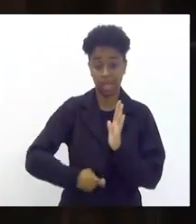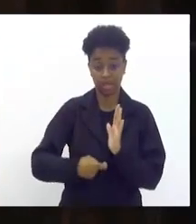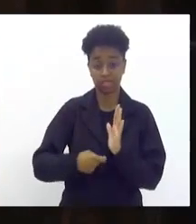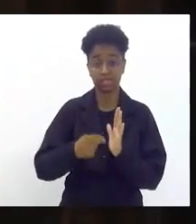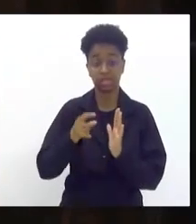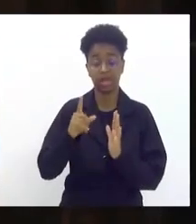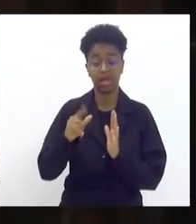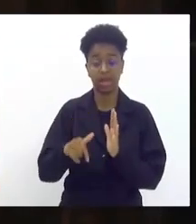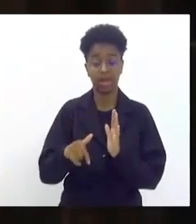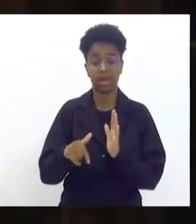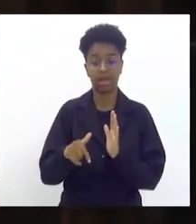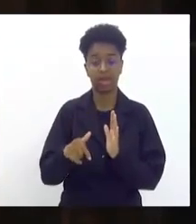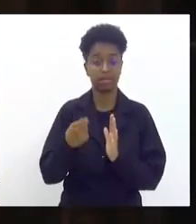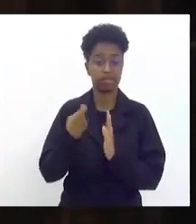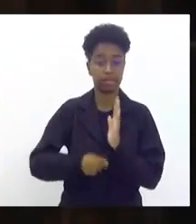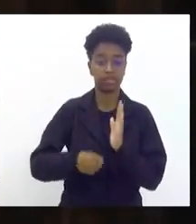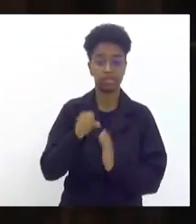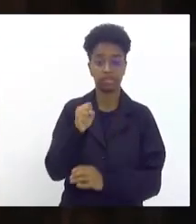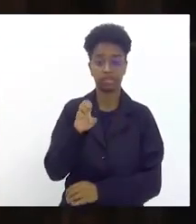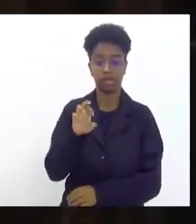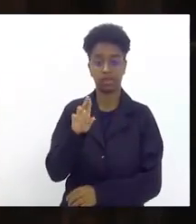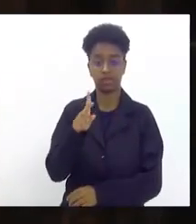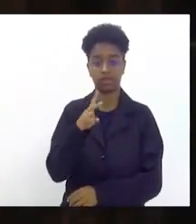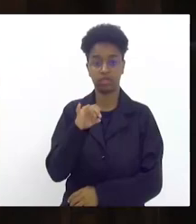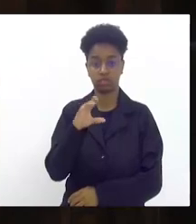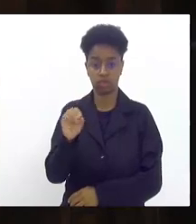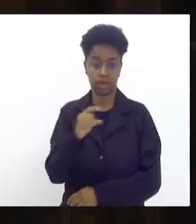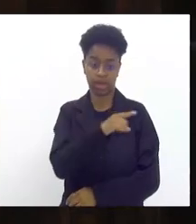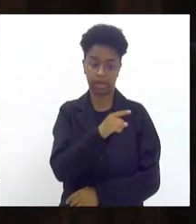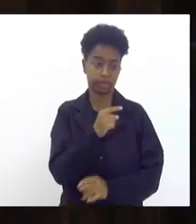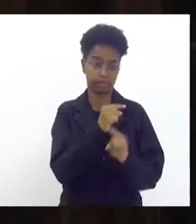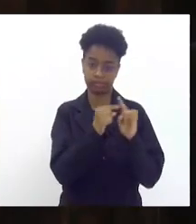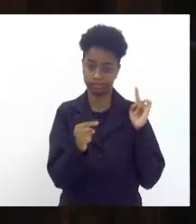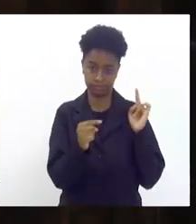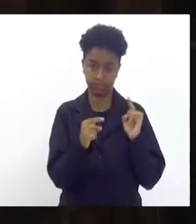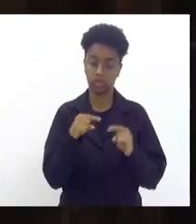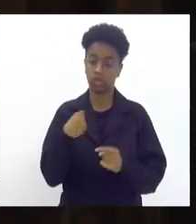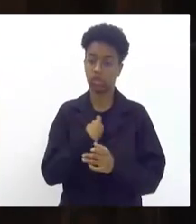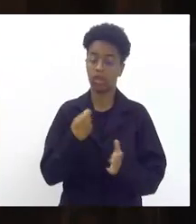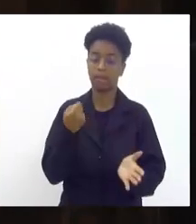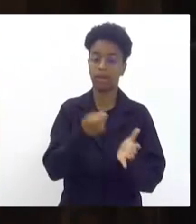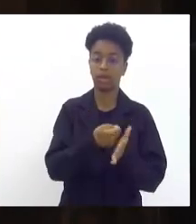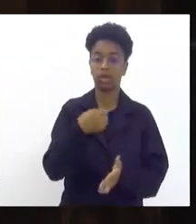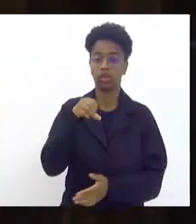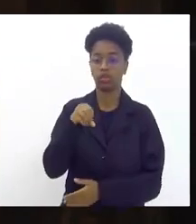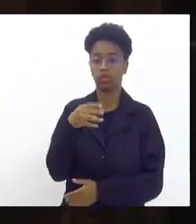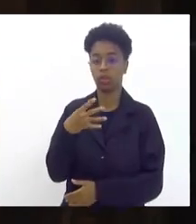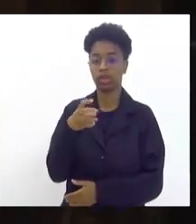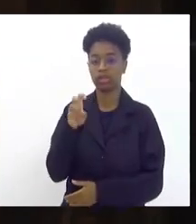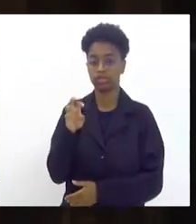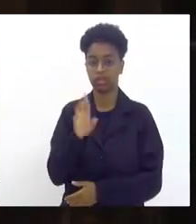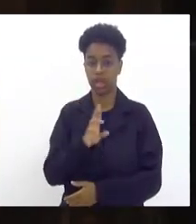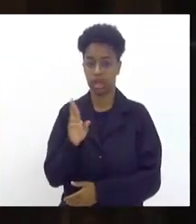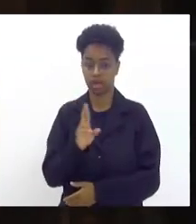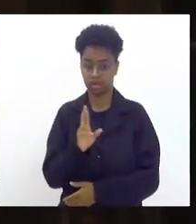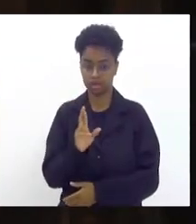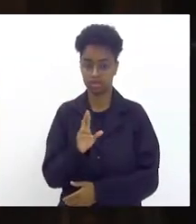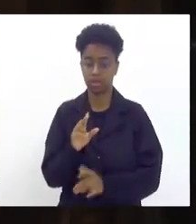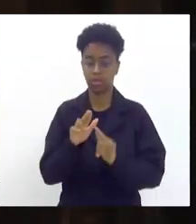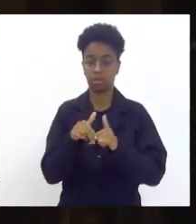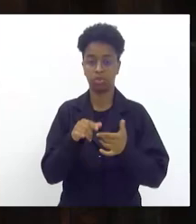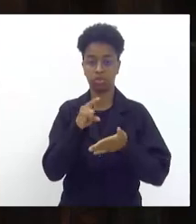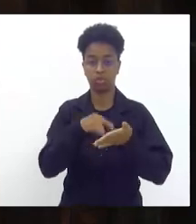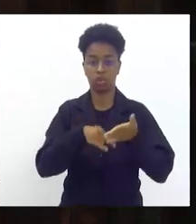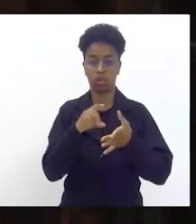uma taxa de serviço ela nos negou pagamos 945 reais pelo alvará